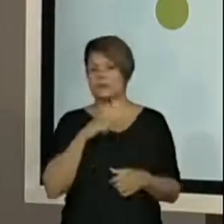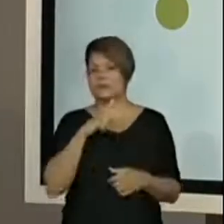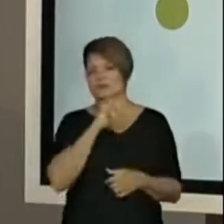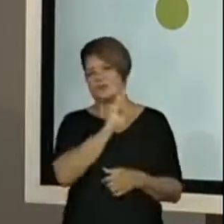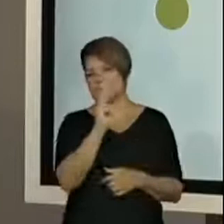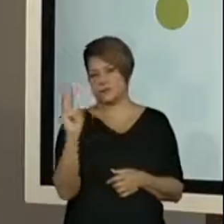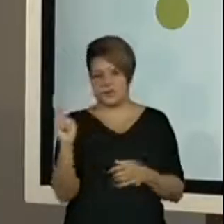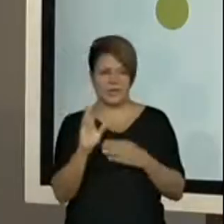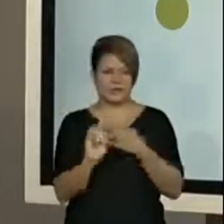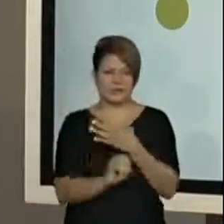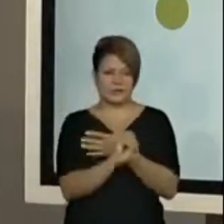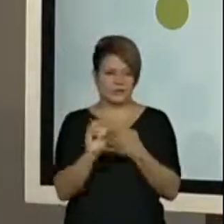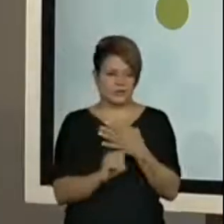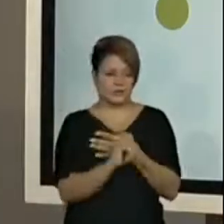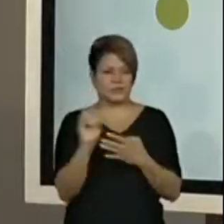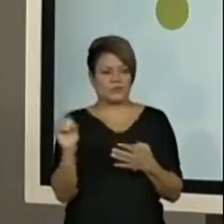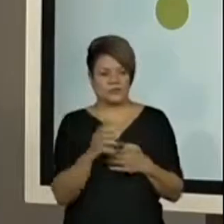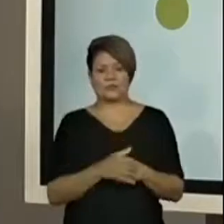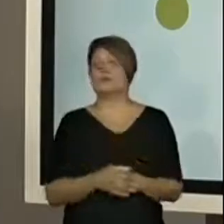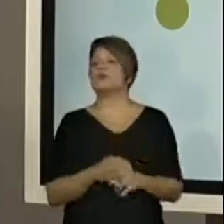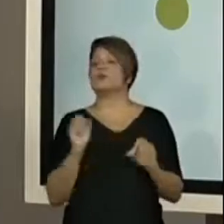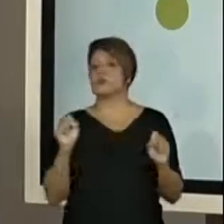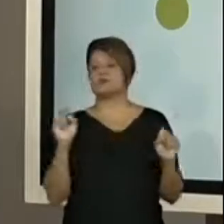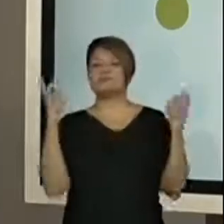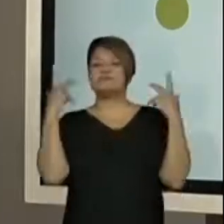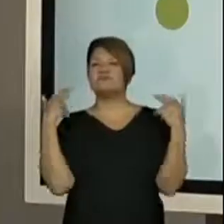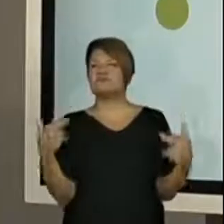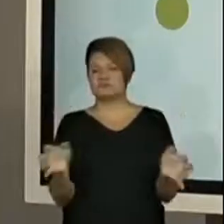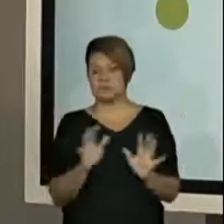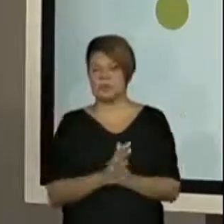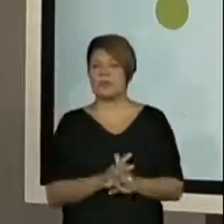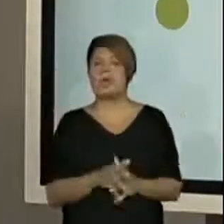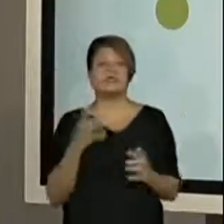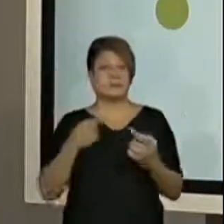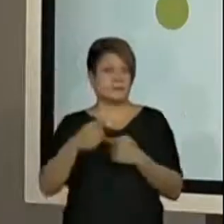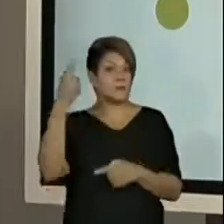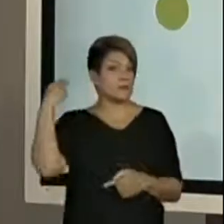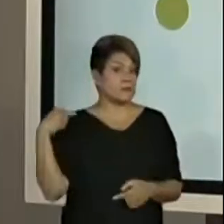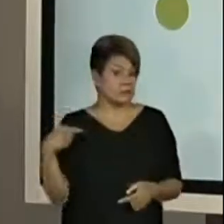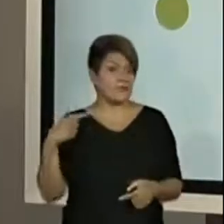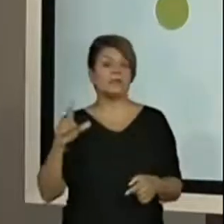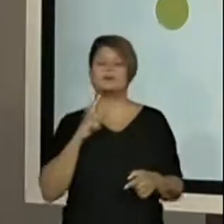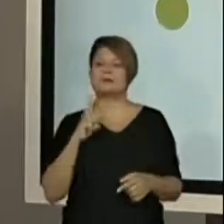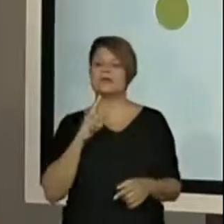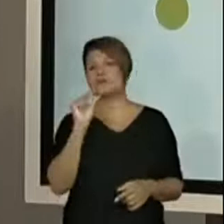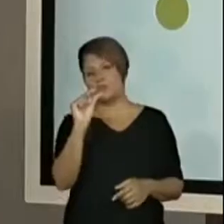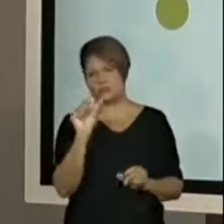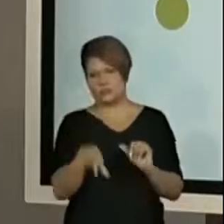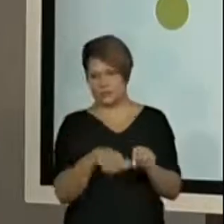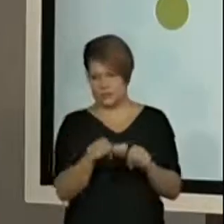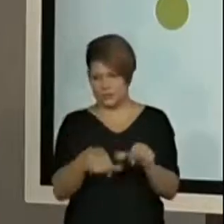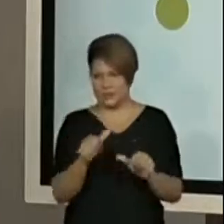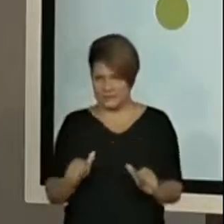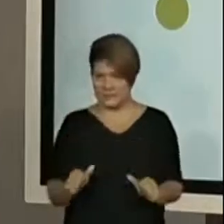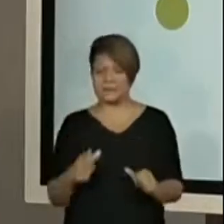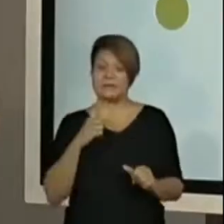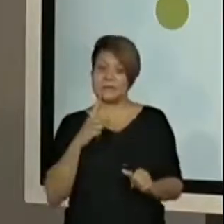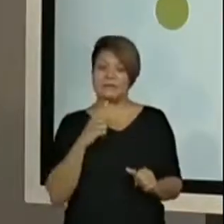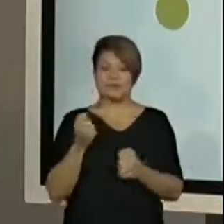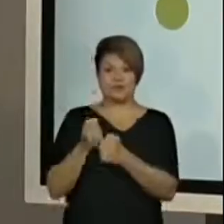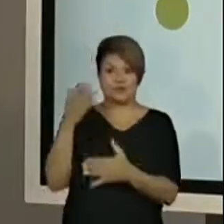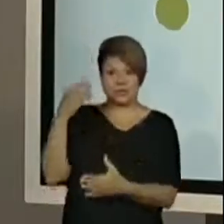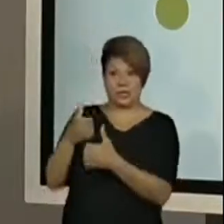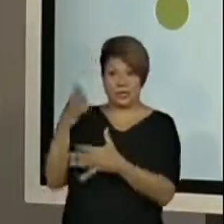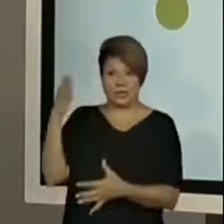ficar despreocupados. Desde a semana passada, a gente teve uma pequena mudança aqui no chat do Centro de Mídias.